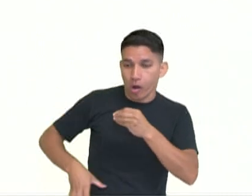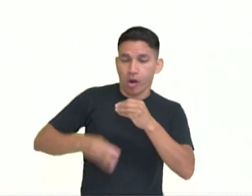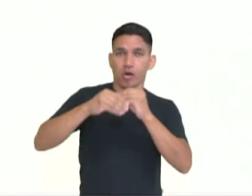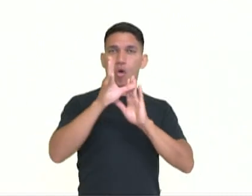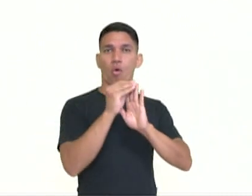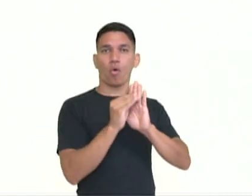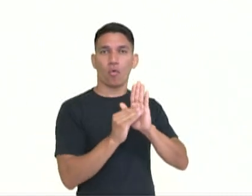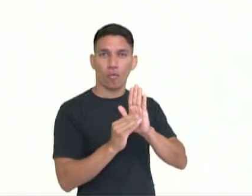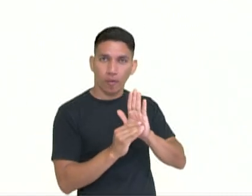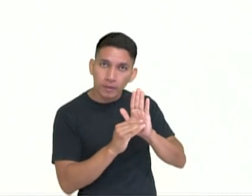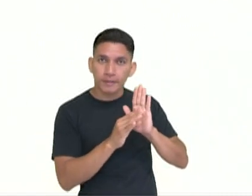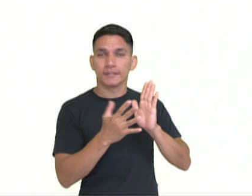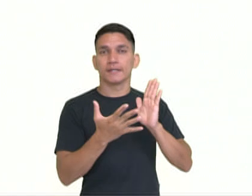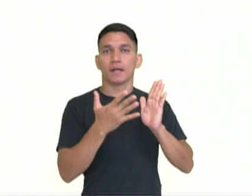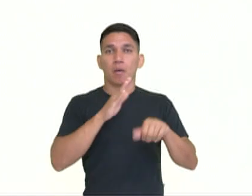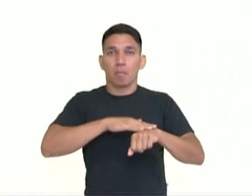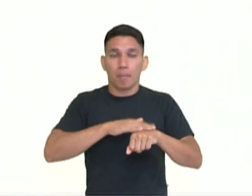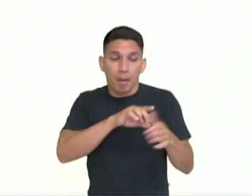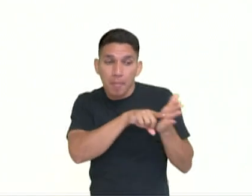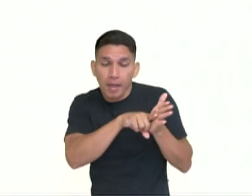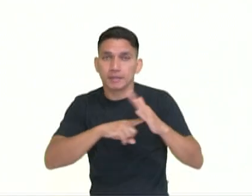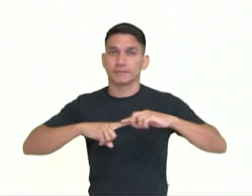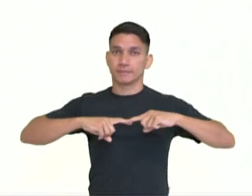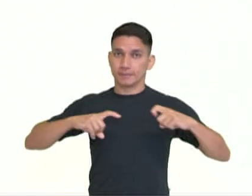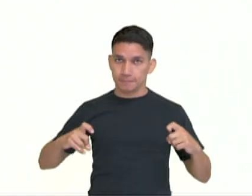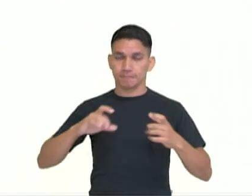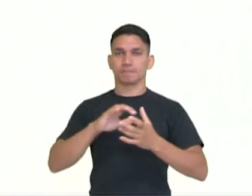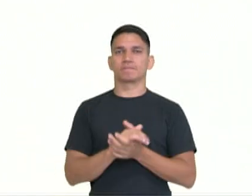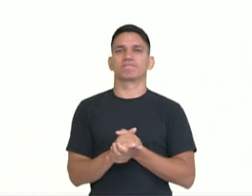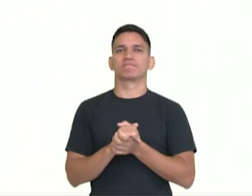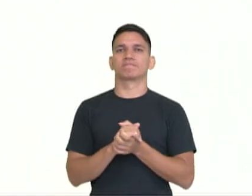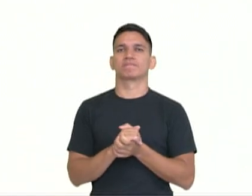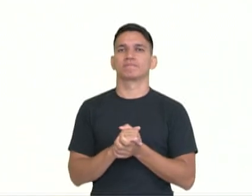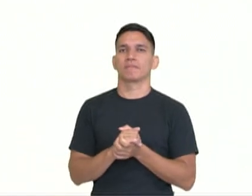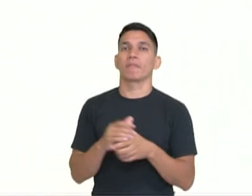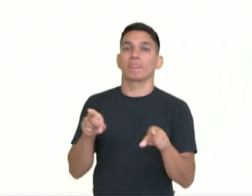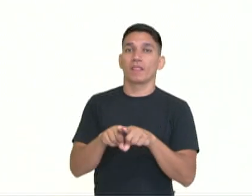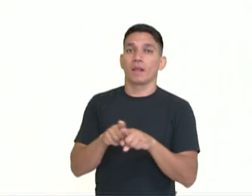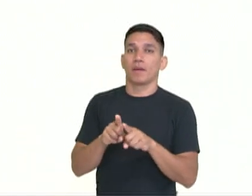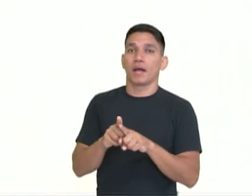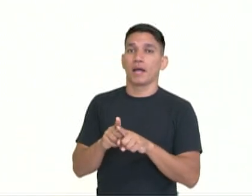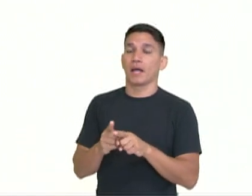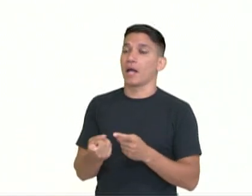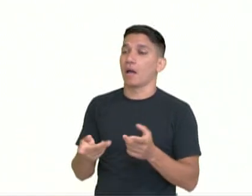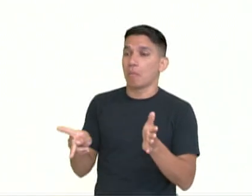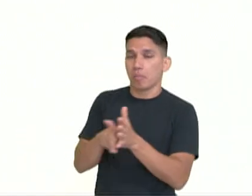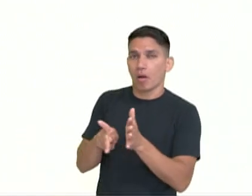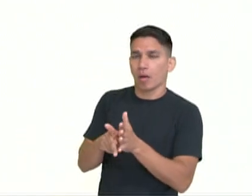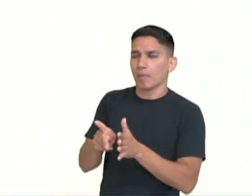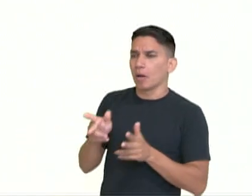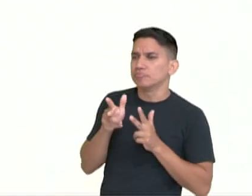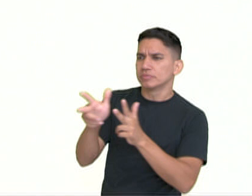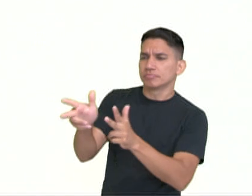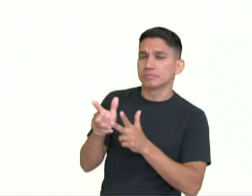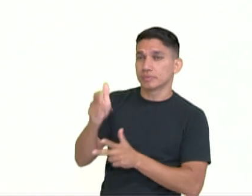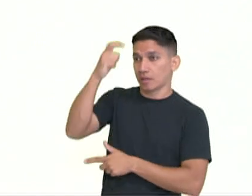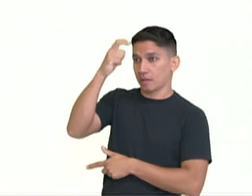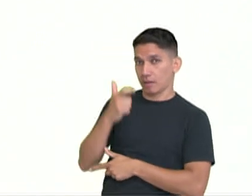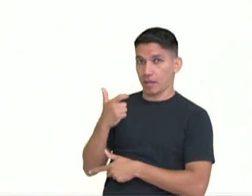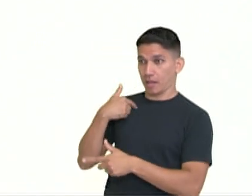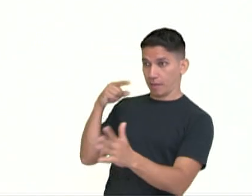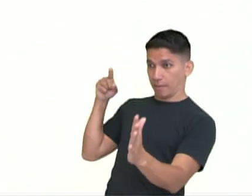conteúdo numa pesquisa científica. A interlocução, ela acontece entre entrevistador e